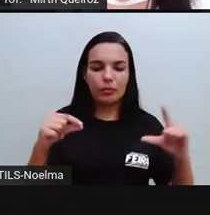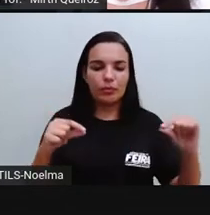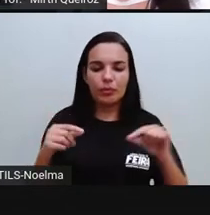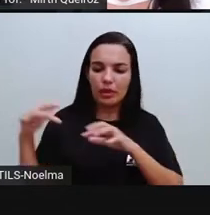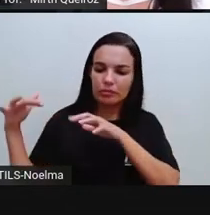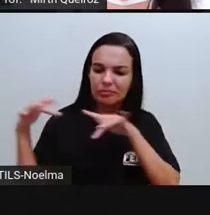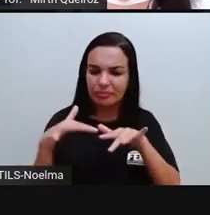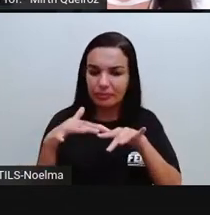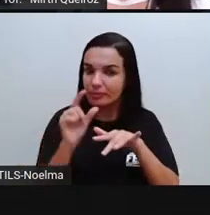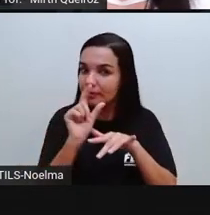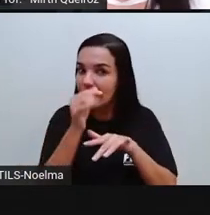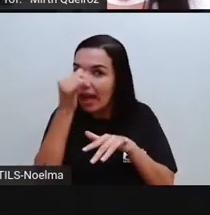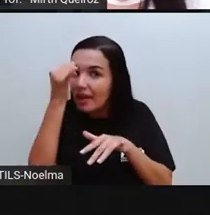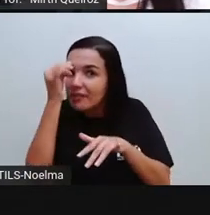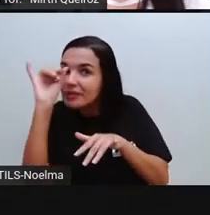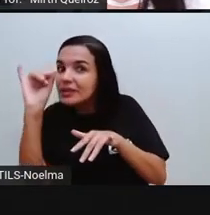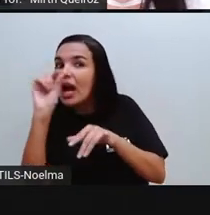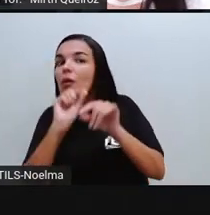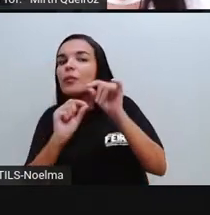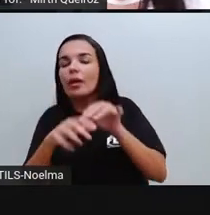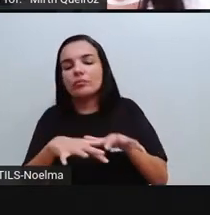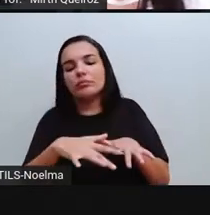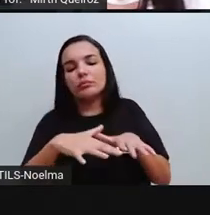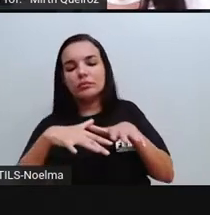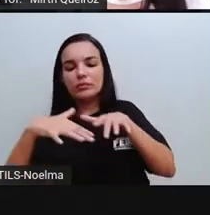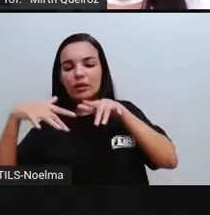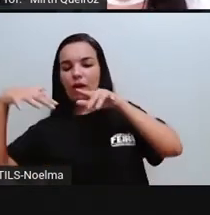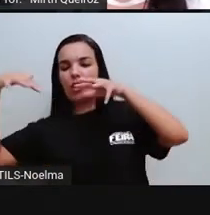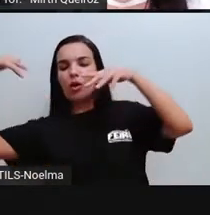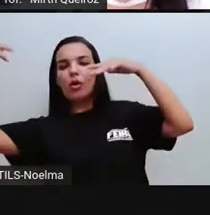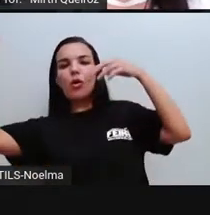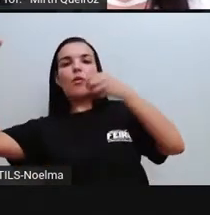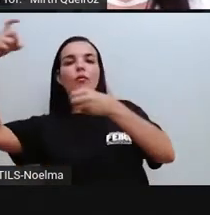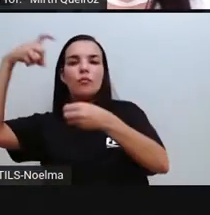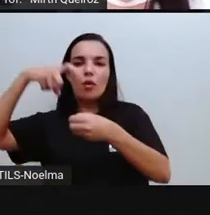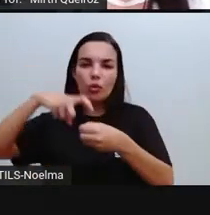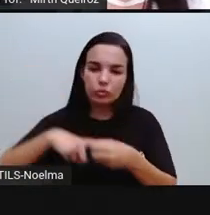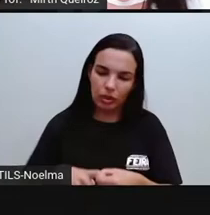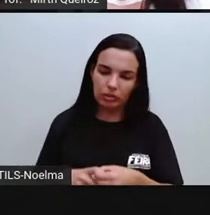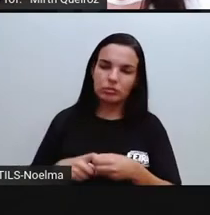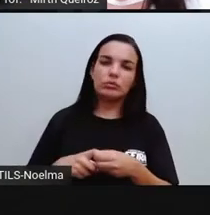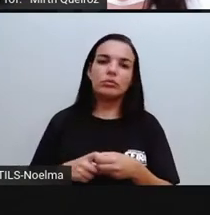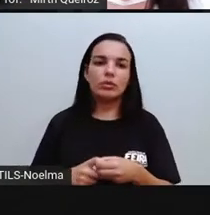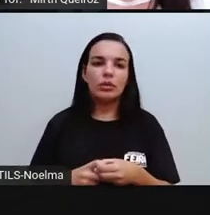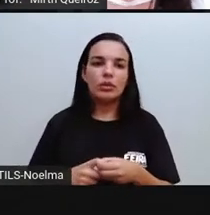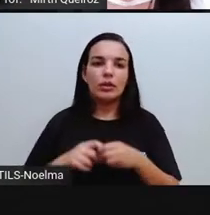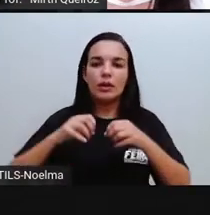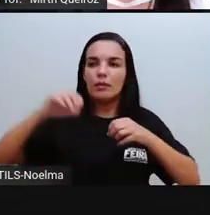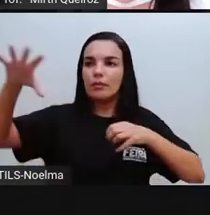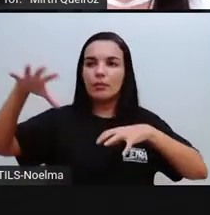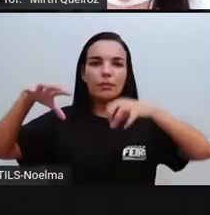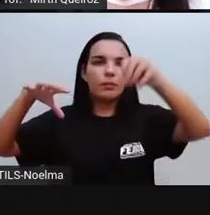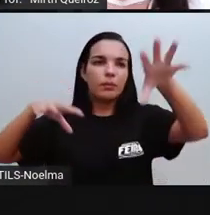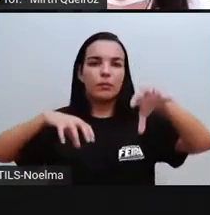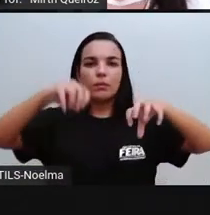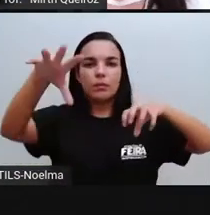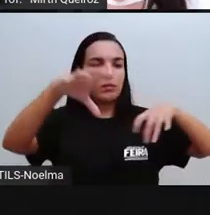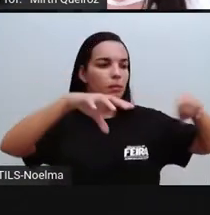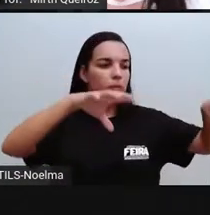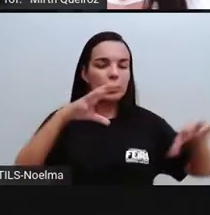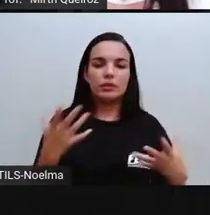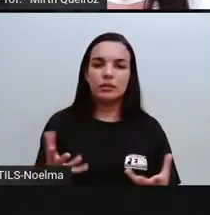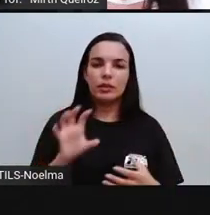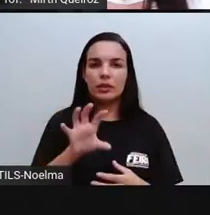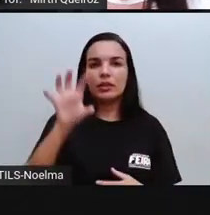Tendo como foco, como destino, a região sudeste. Começaram a ir para outras regiões, como, por